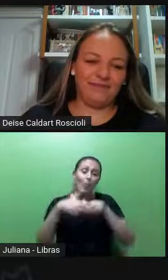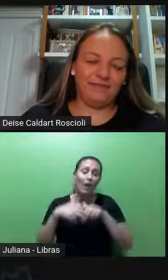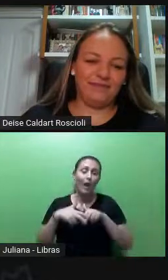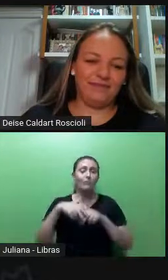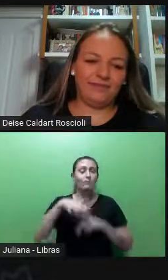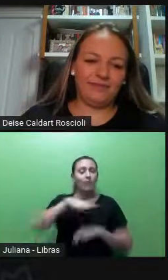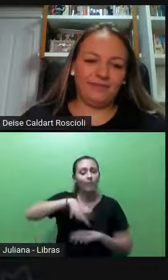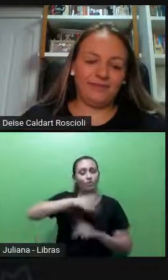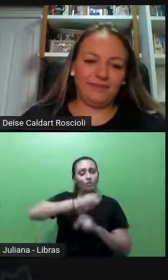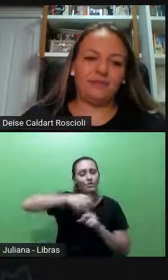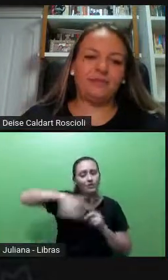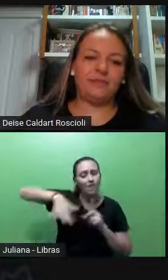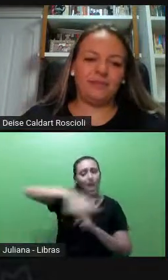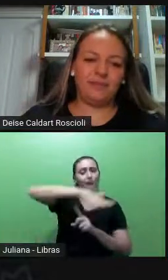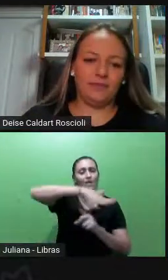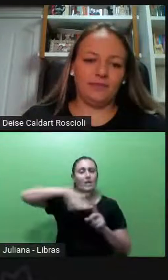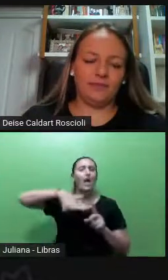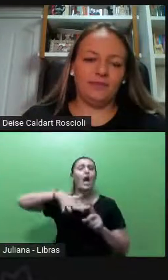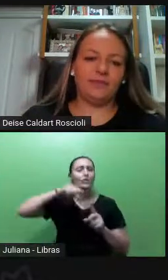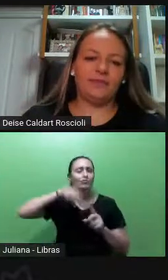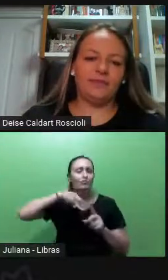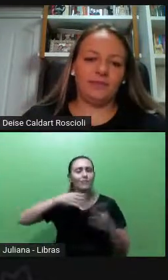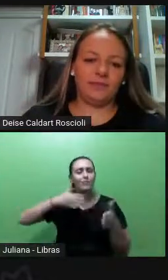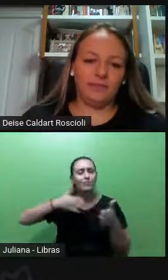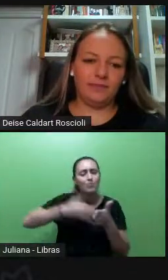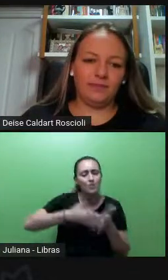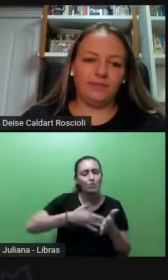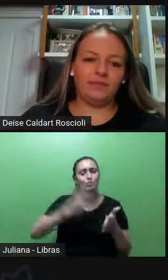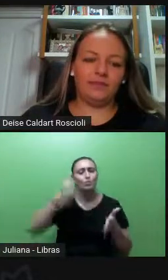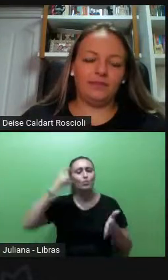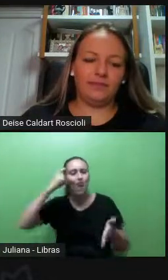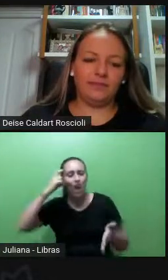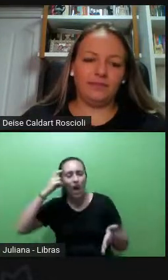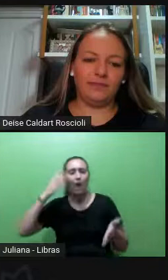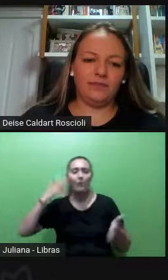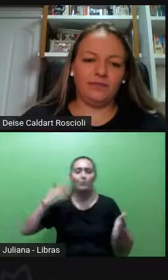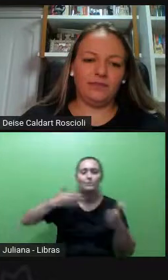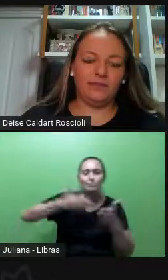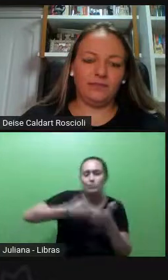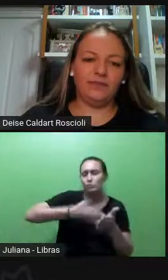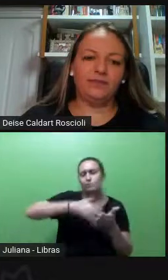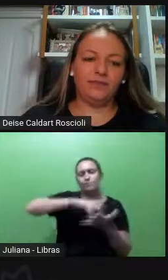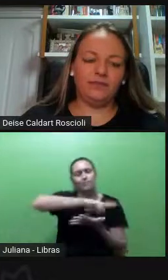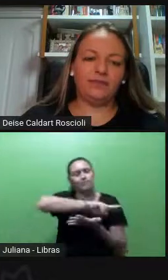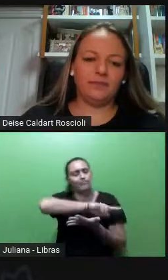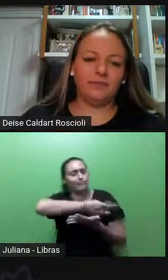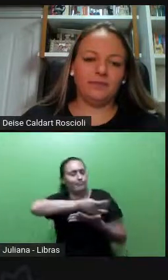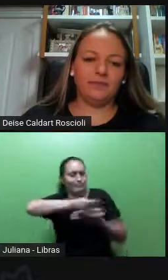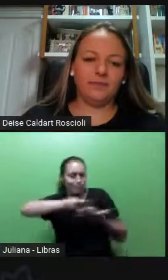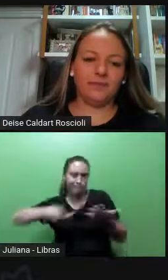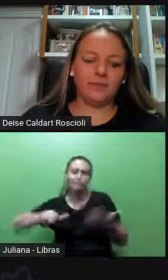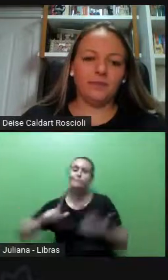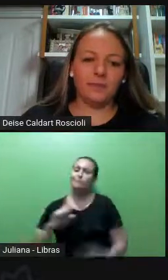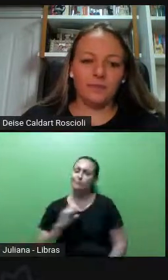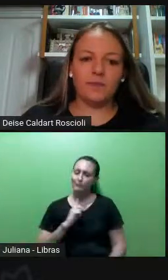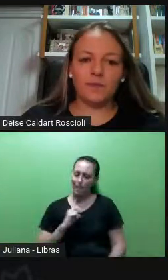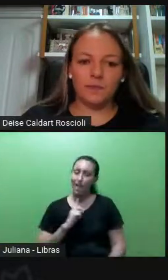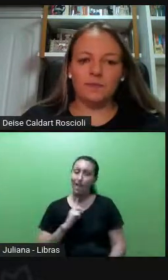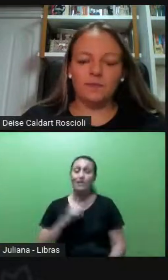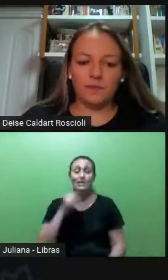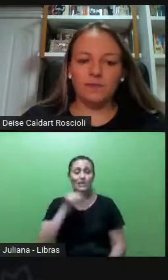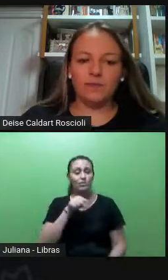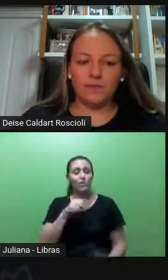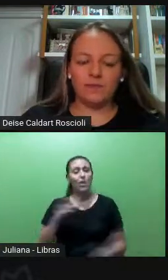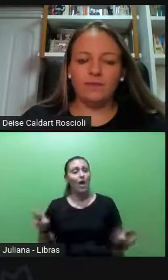por barreiras sociais, por barreiras culturais, por barreiras, enfim, várias outras que são relacionadas